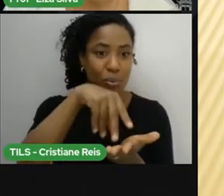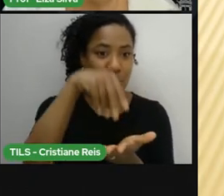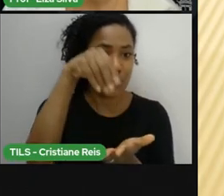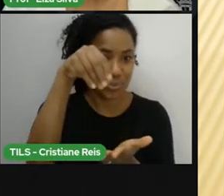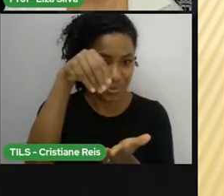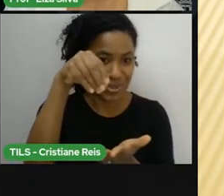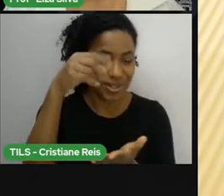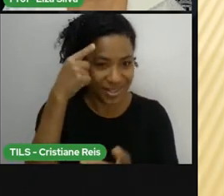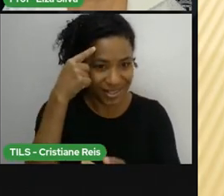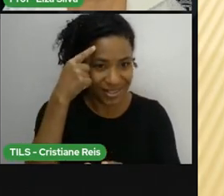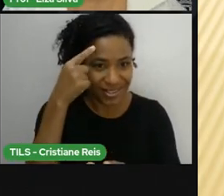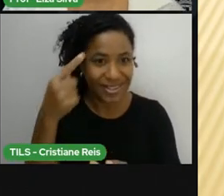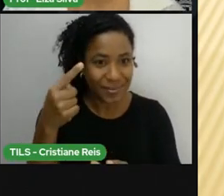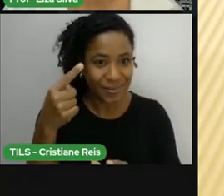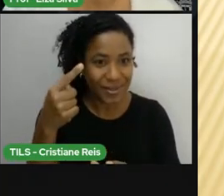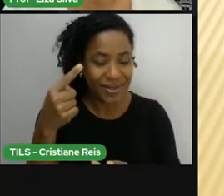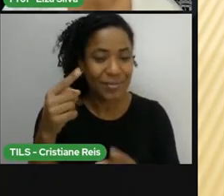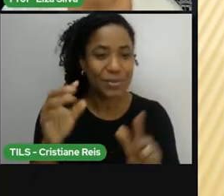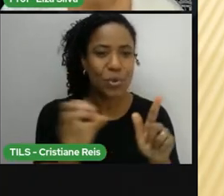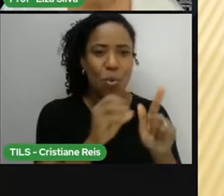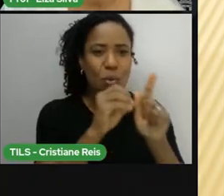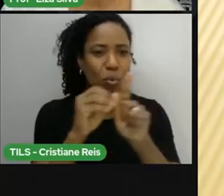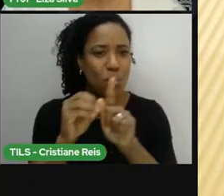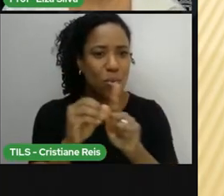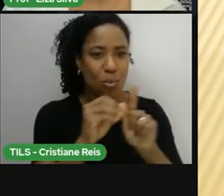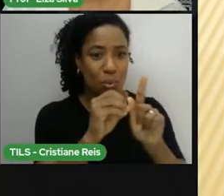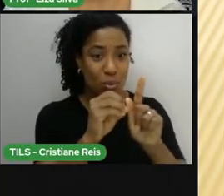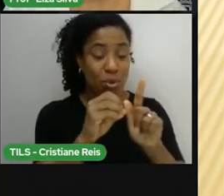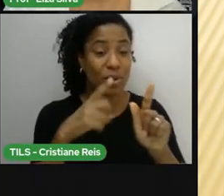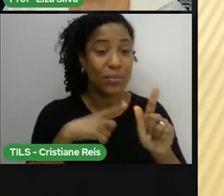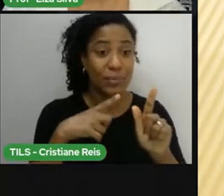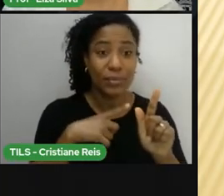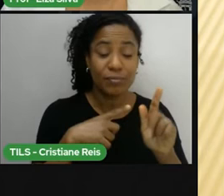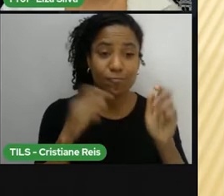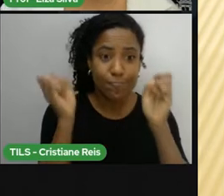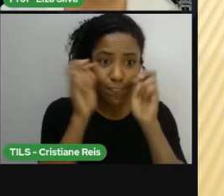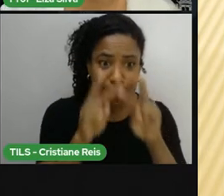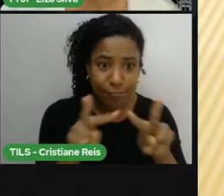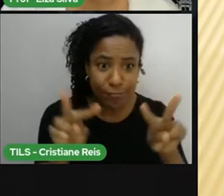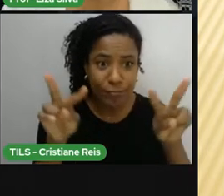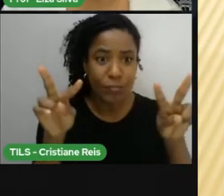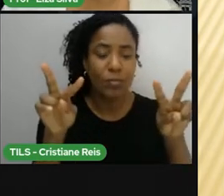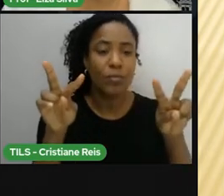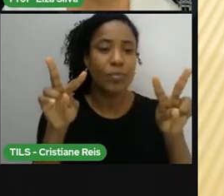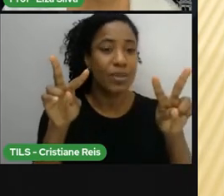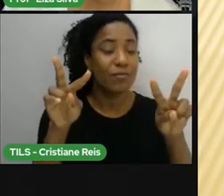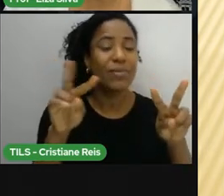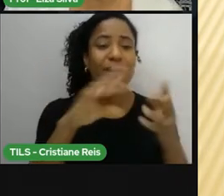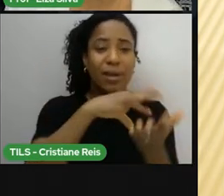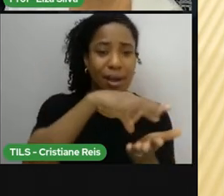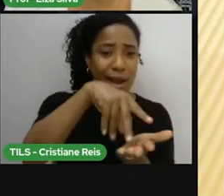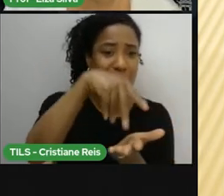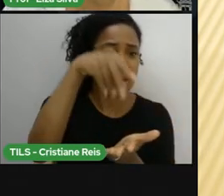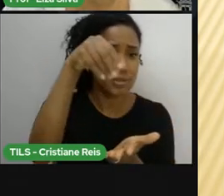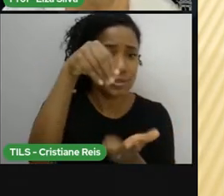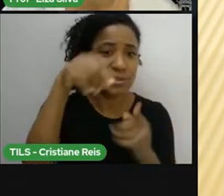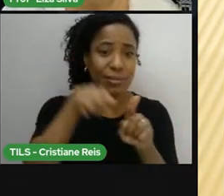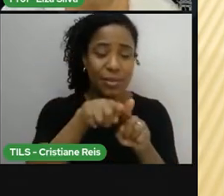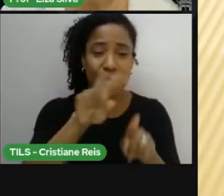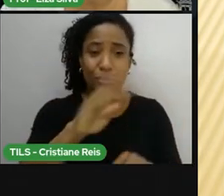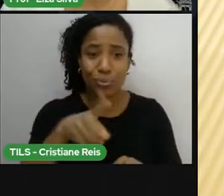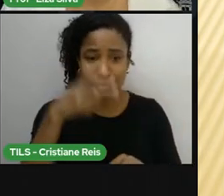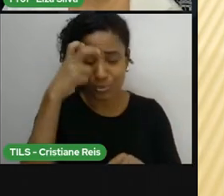É uma ferramenta Do Google Que nos permite Explorar A arte E a cultura